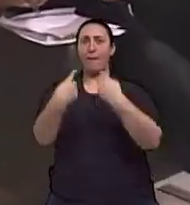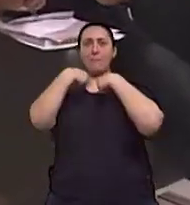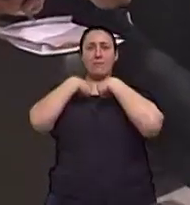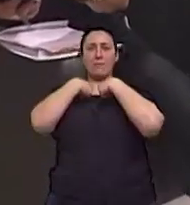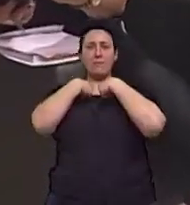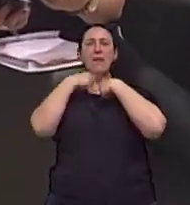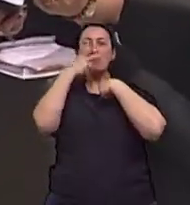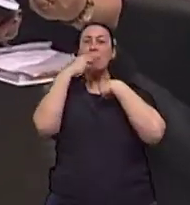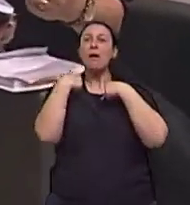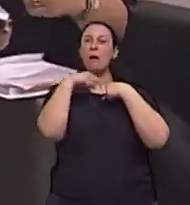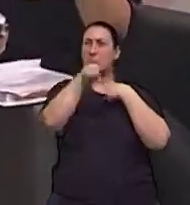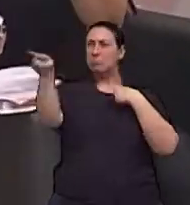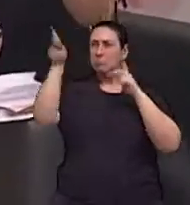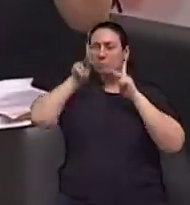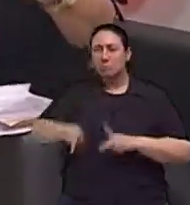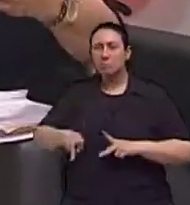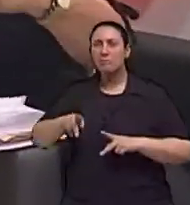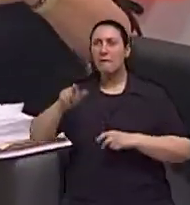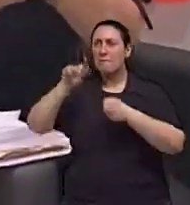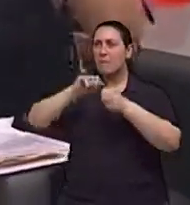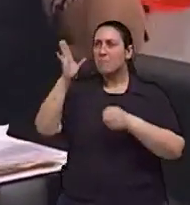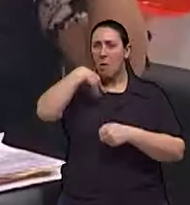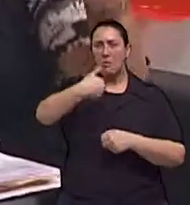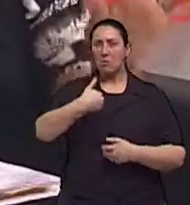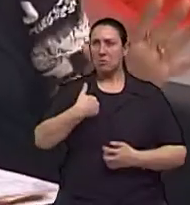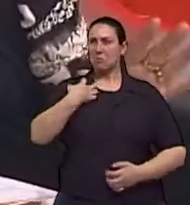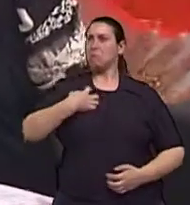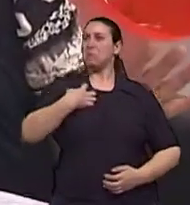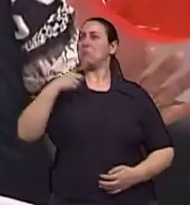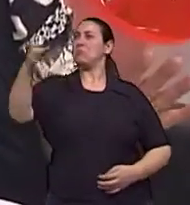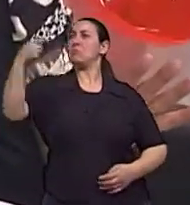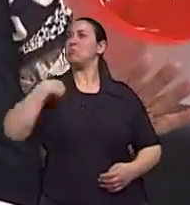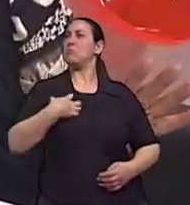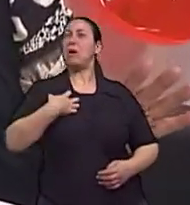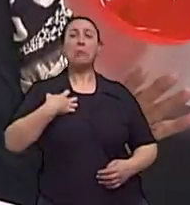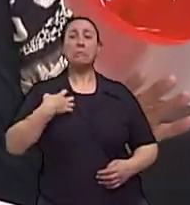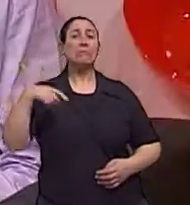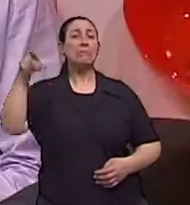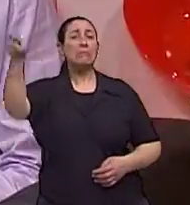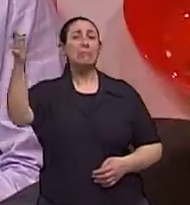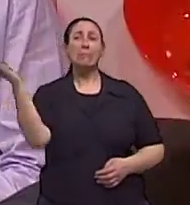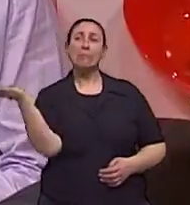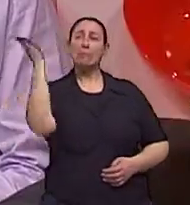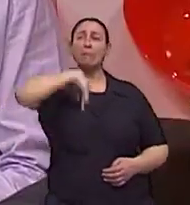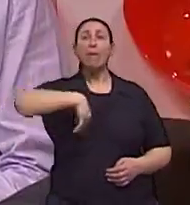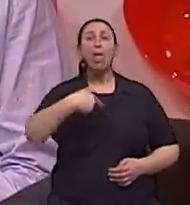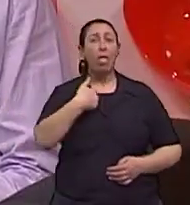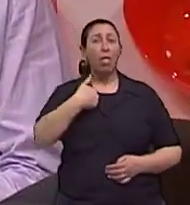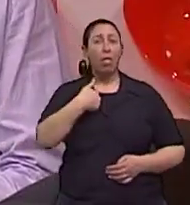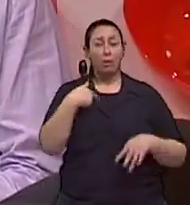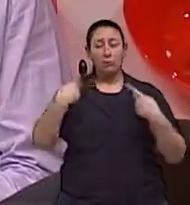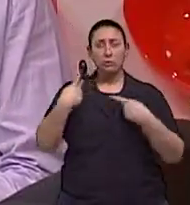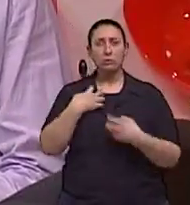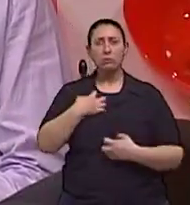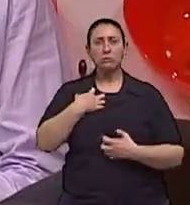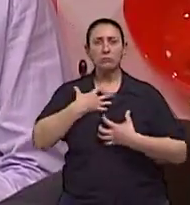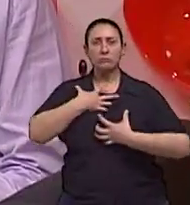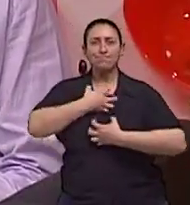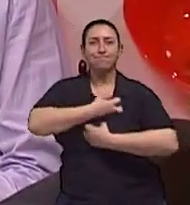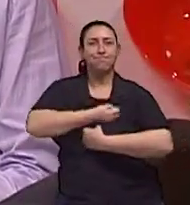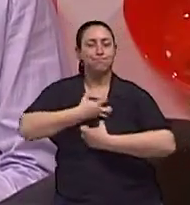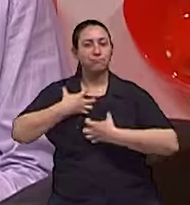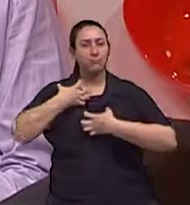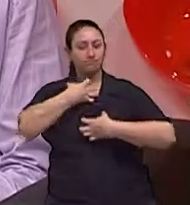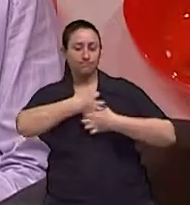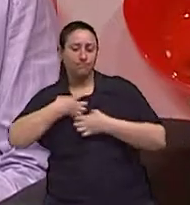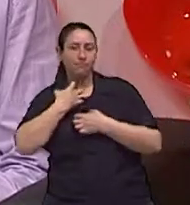raiva que nem eu digo sempre, né? Quem me deixou com raiva está seguindo a vida Exato Deixando bem claro a importância desses sentimentos né?